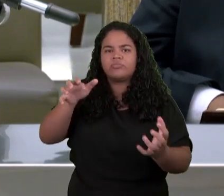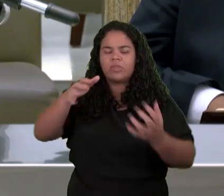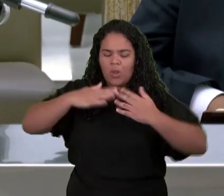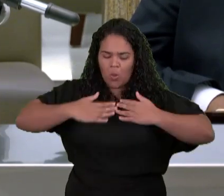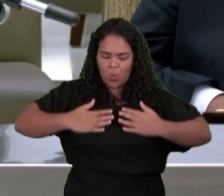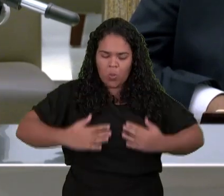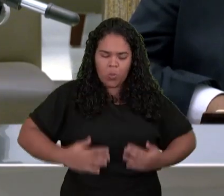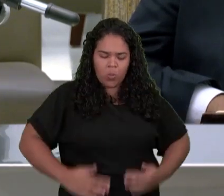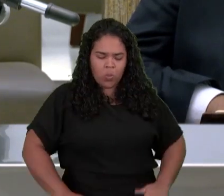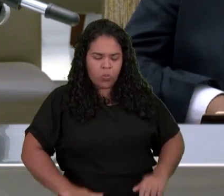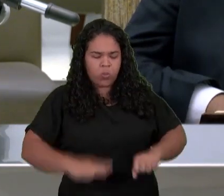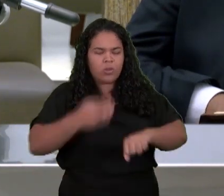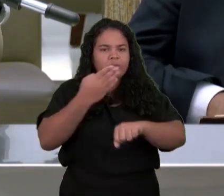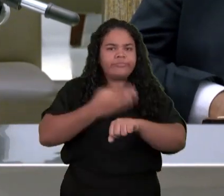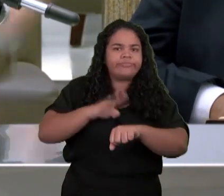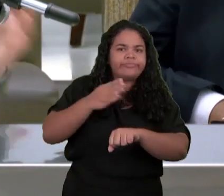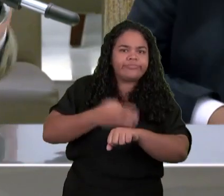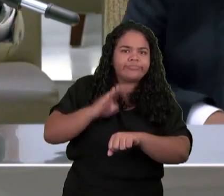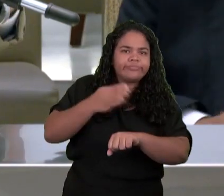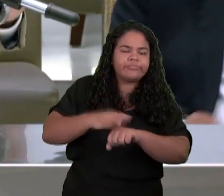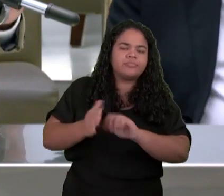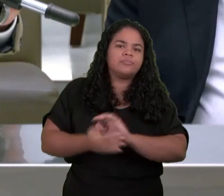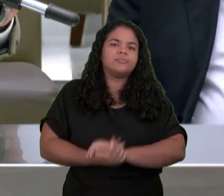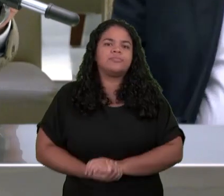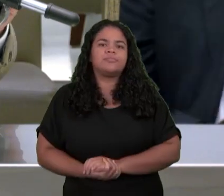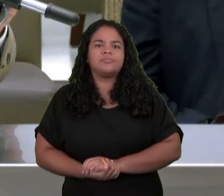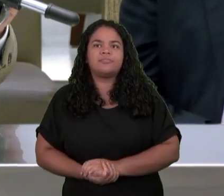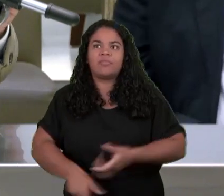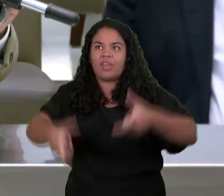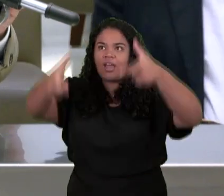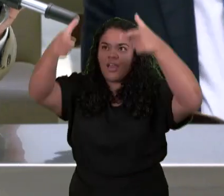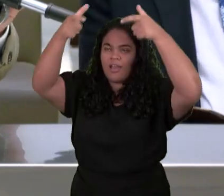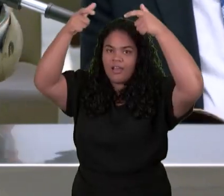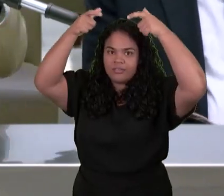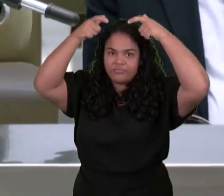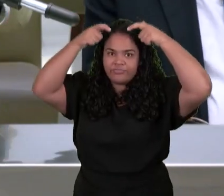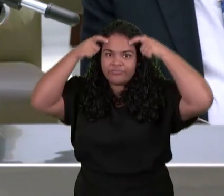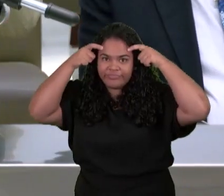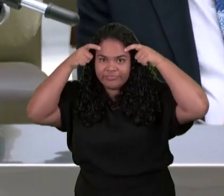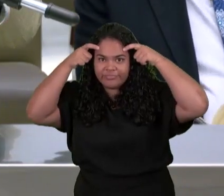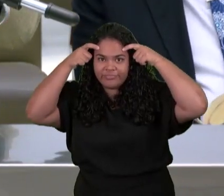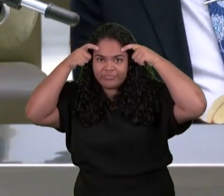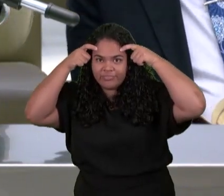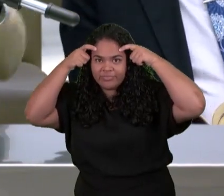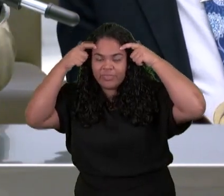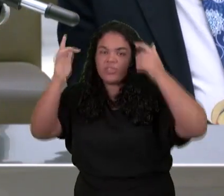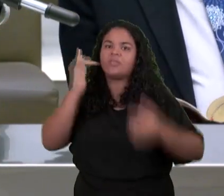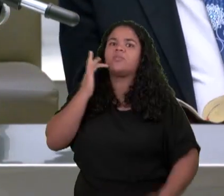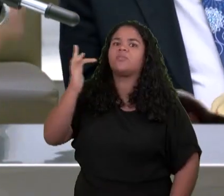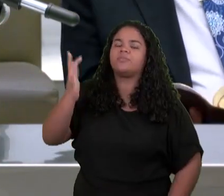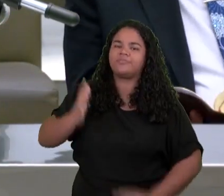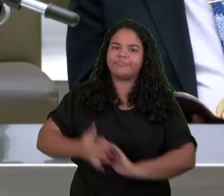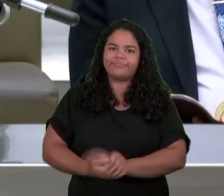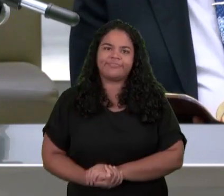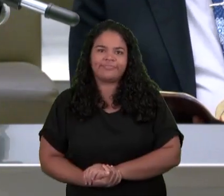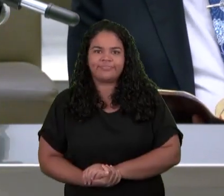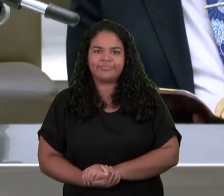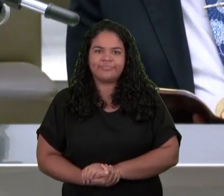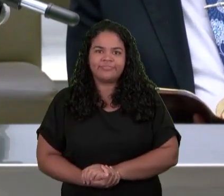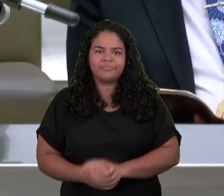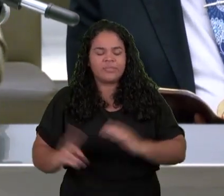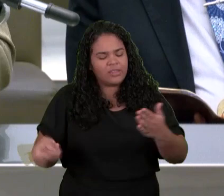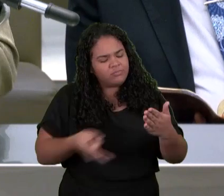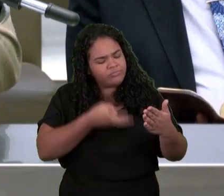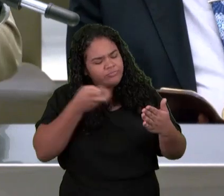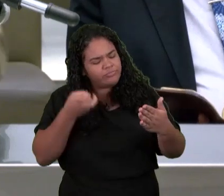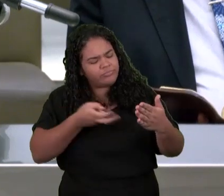Sobre a cabeça Coroas De ouro Se entende Que Esses vinte e quatro Anciãos